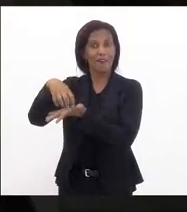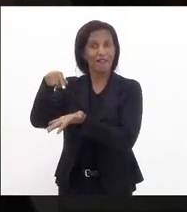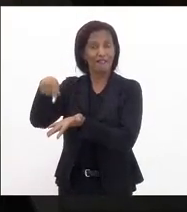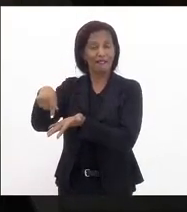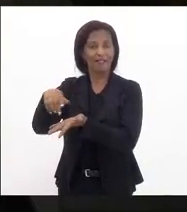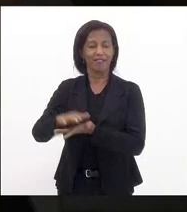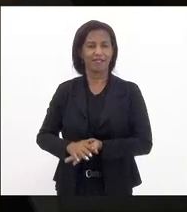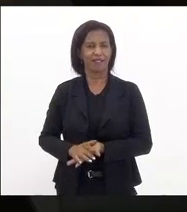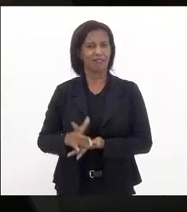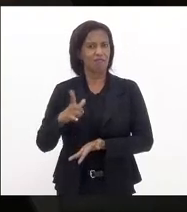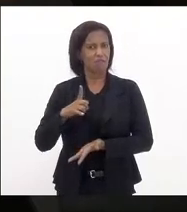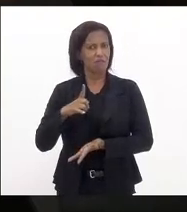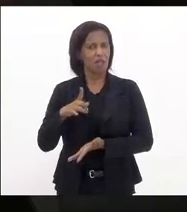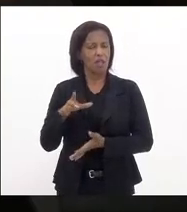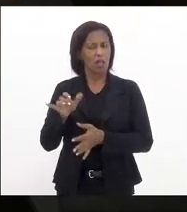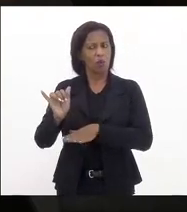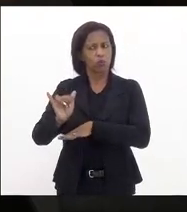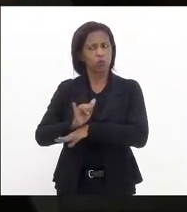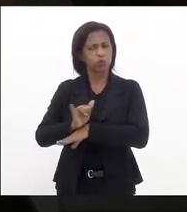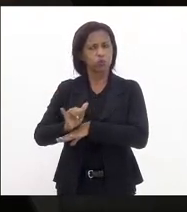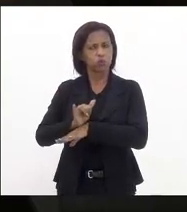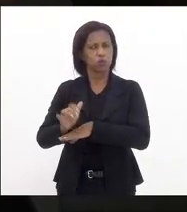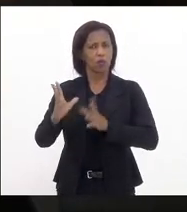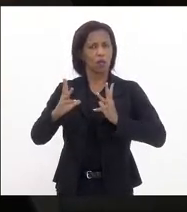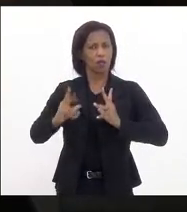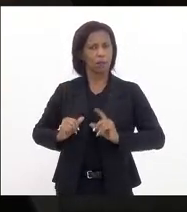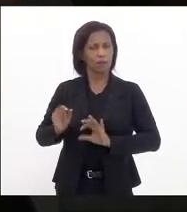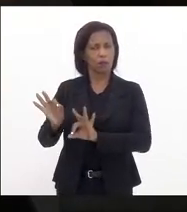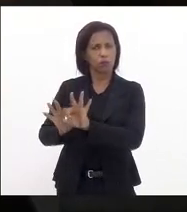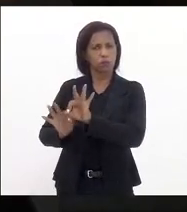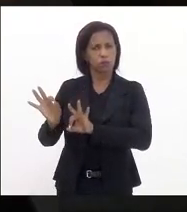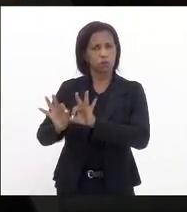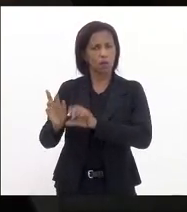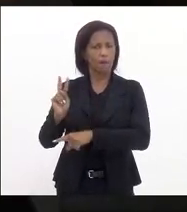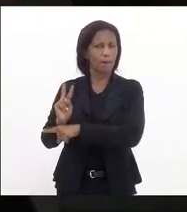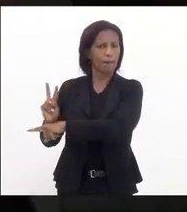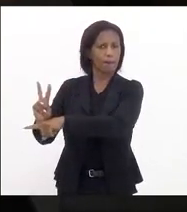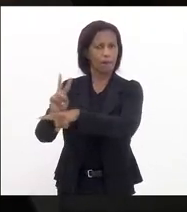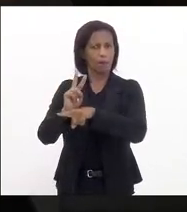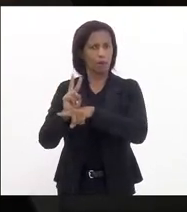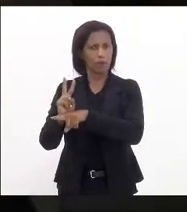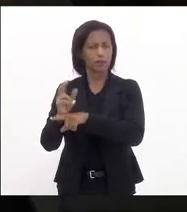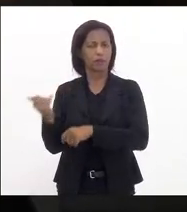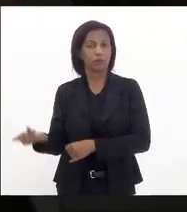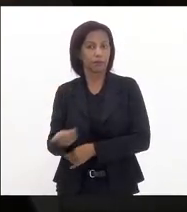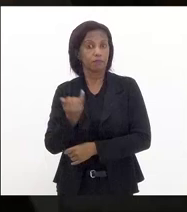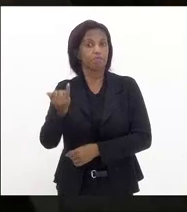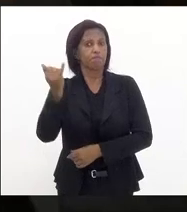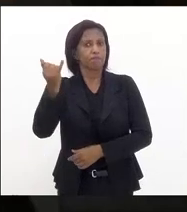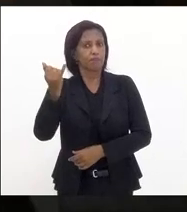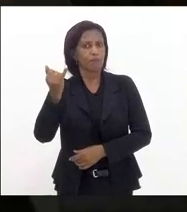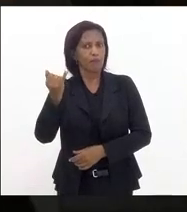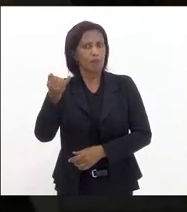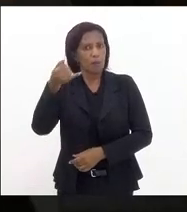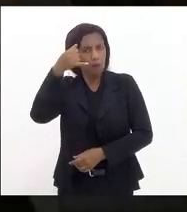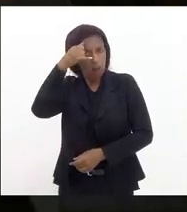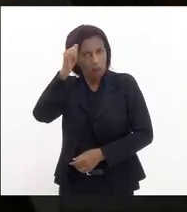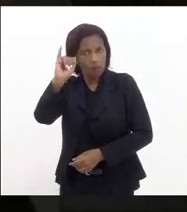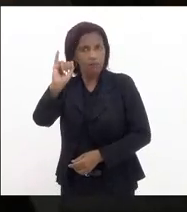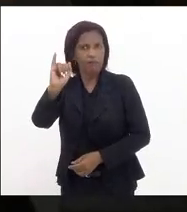vem adotando regras sanitárias importantes para impedir